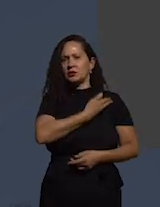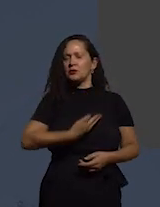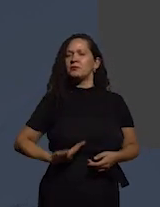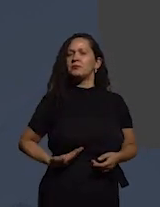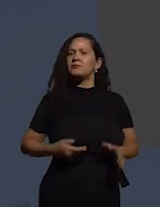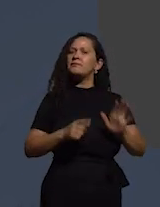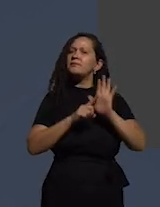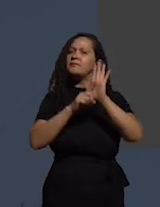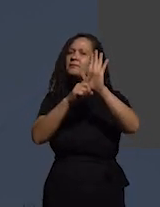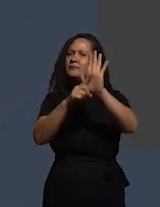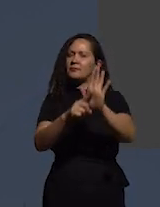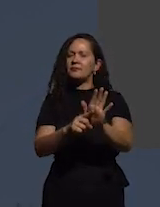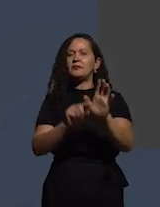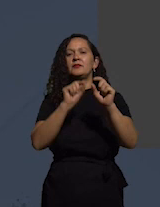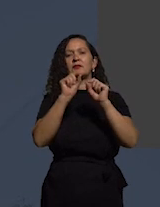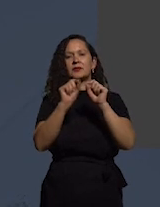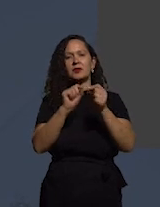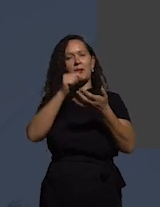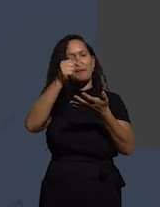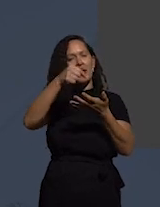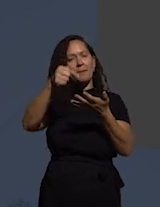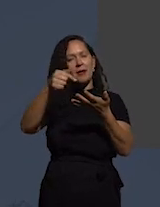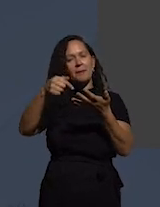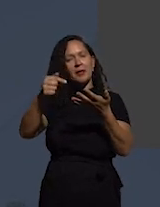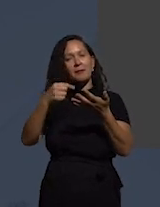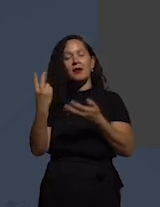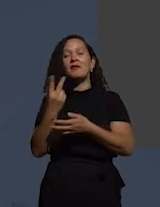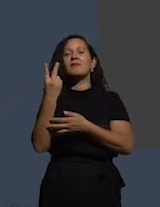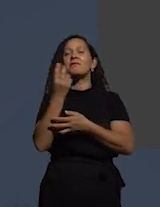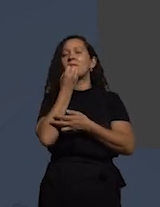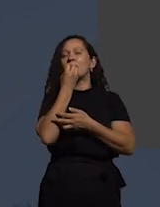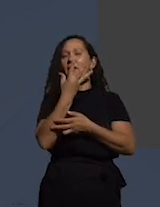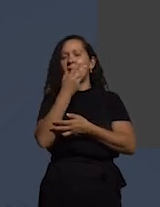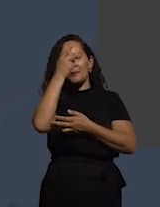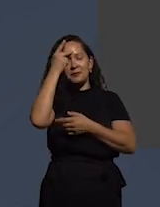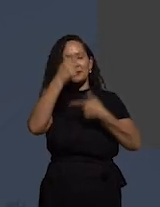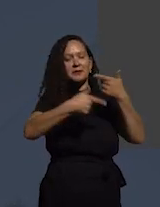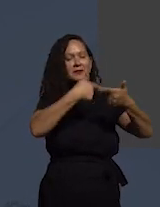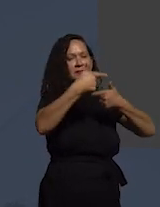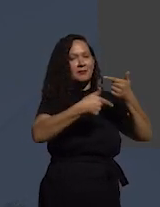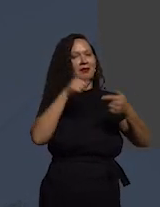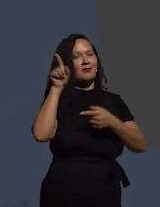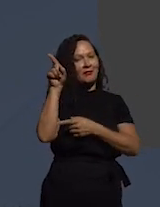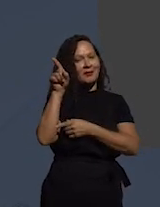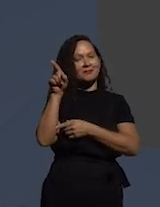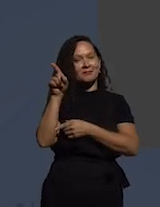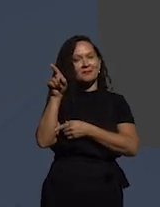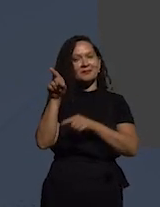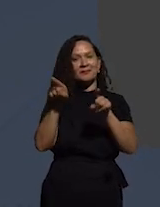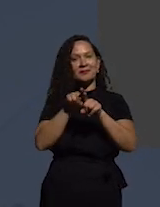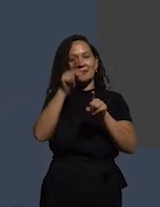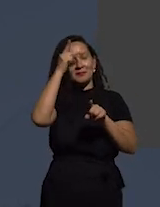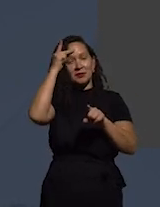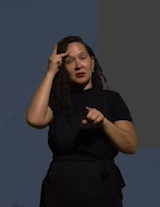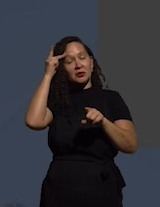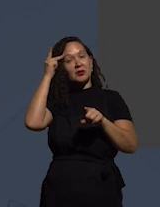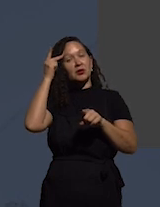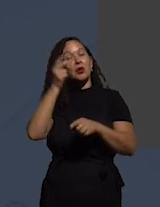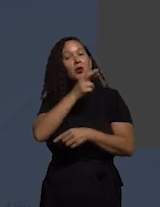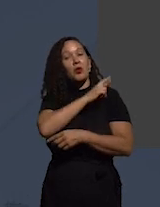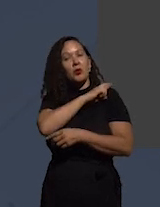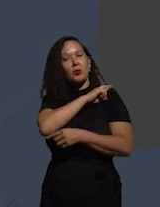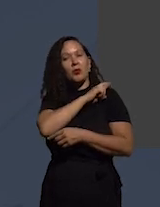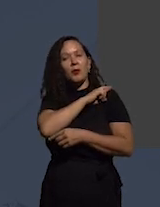traz uma série de benefícios para as pessoas que trabalham lá e para os seus patrões políticos